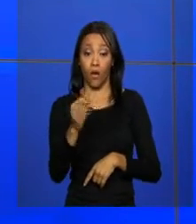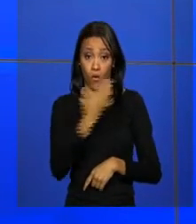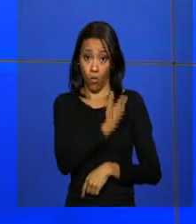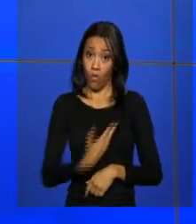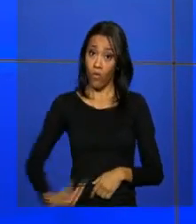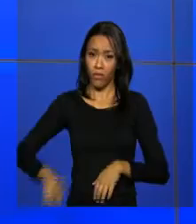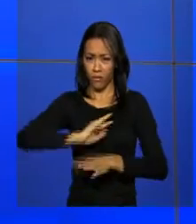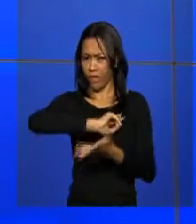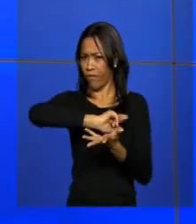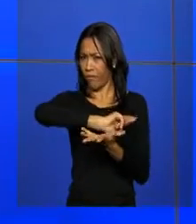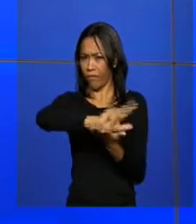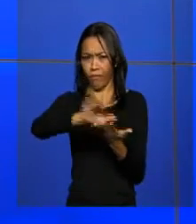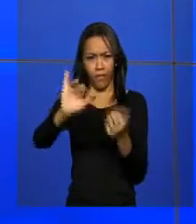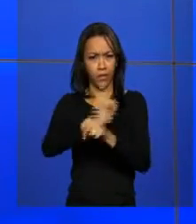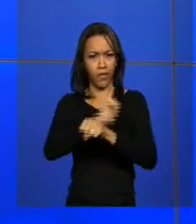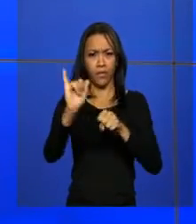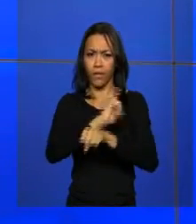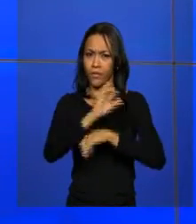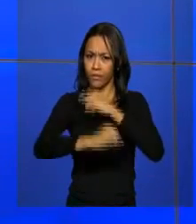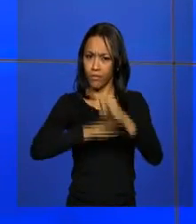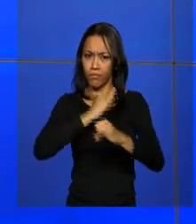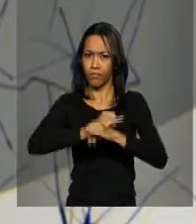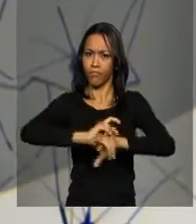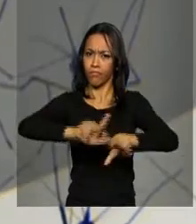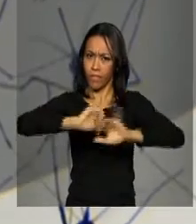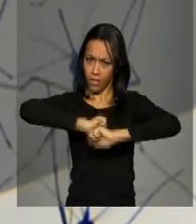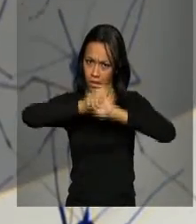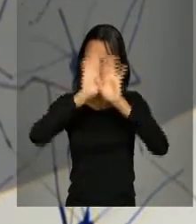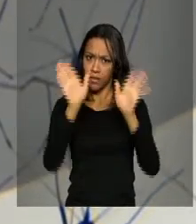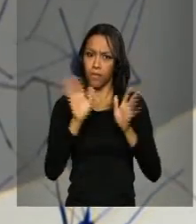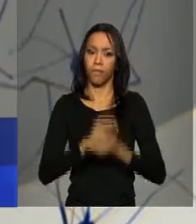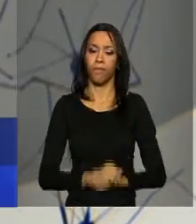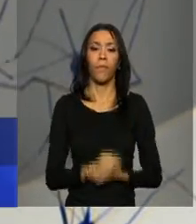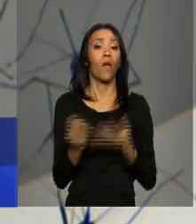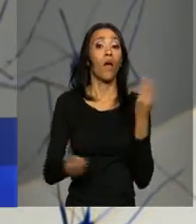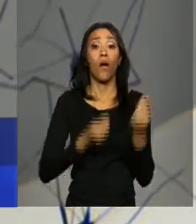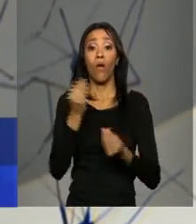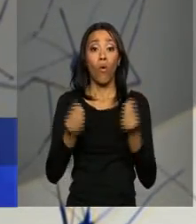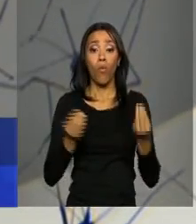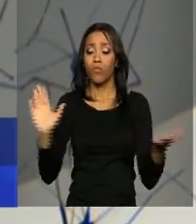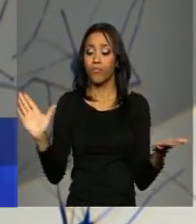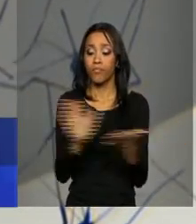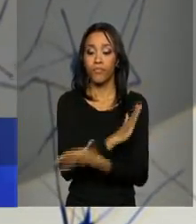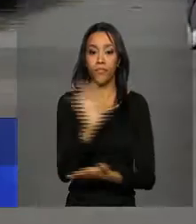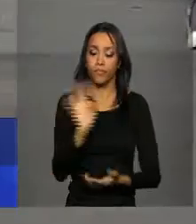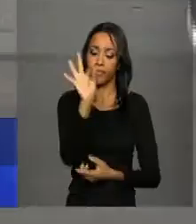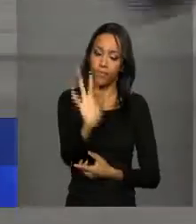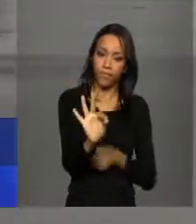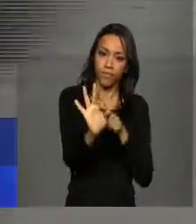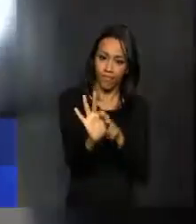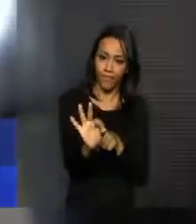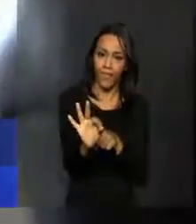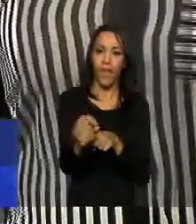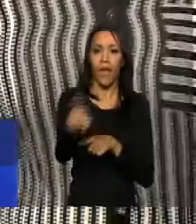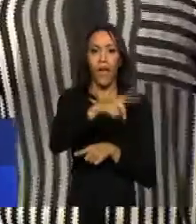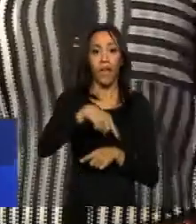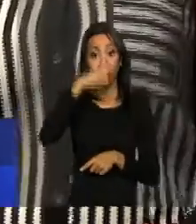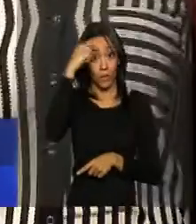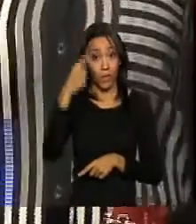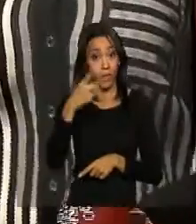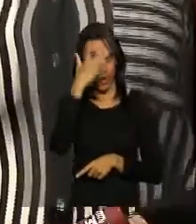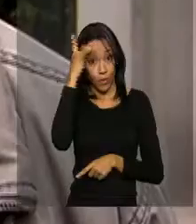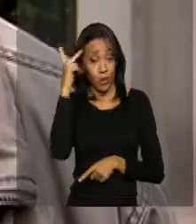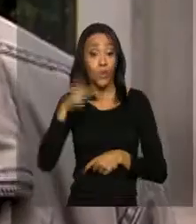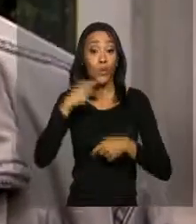canais de comunicação para esclarecimentos. Como acabar com o mosquito Aedes aegypti? Muita gente tem dúvidas,